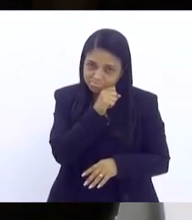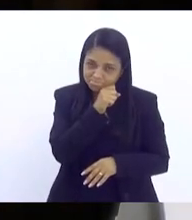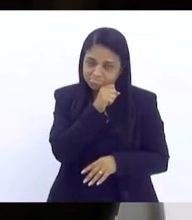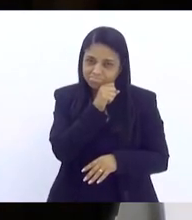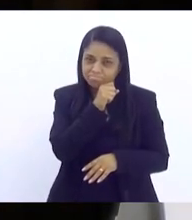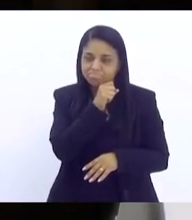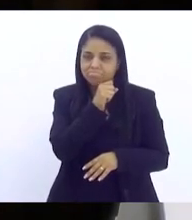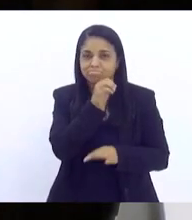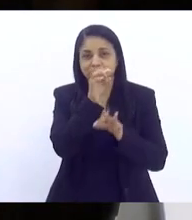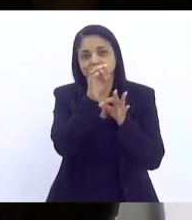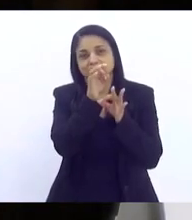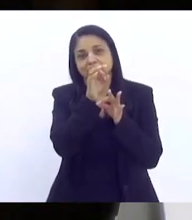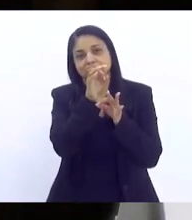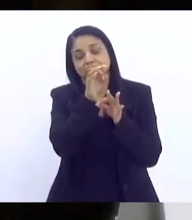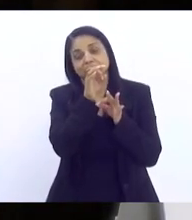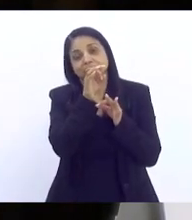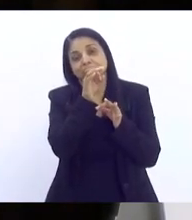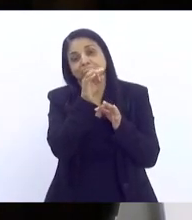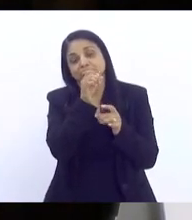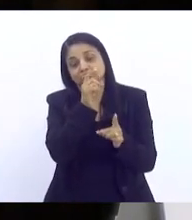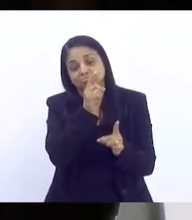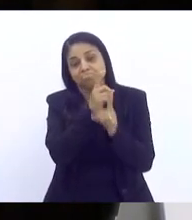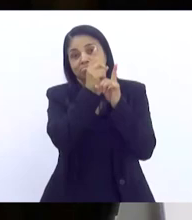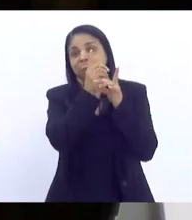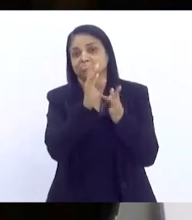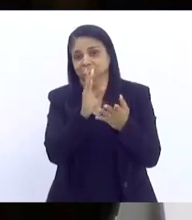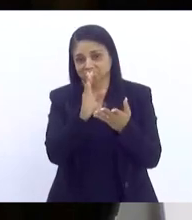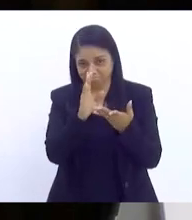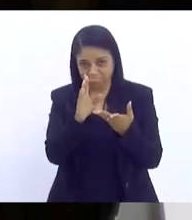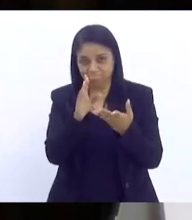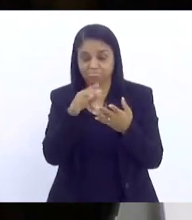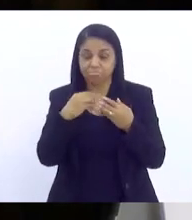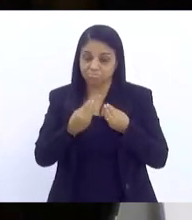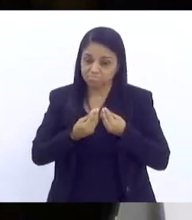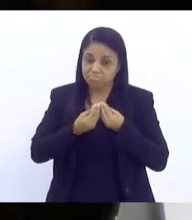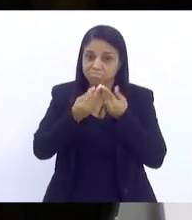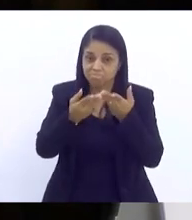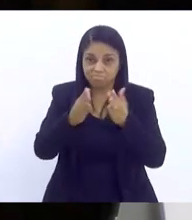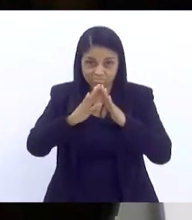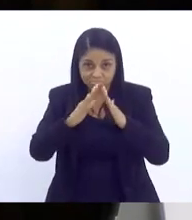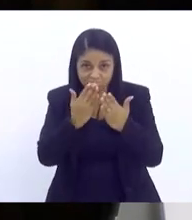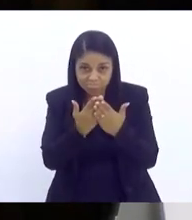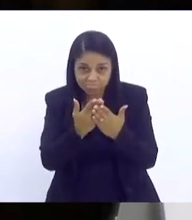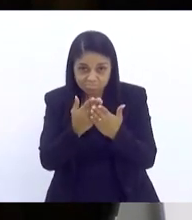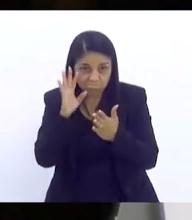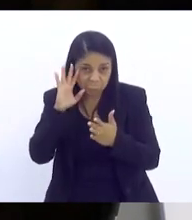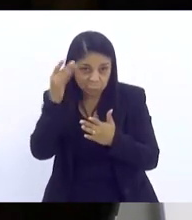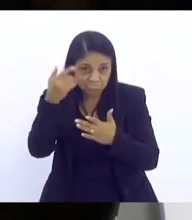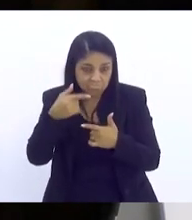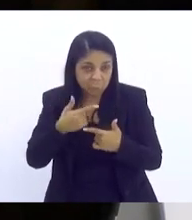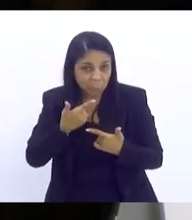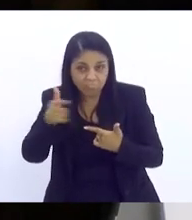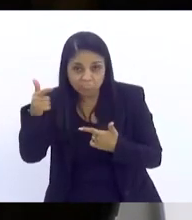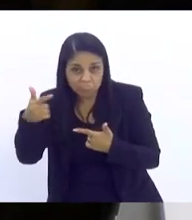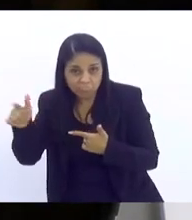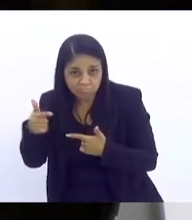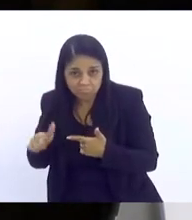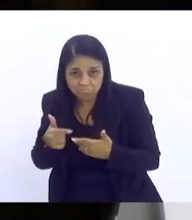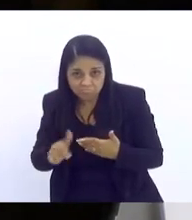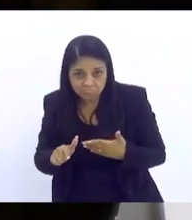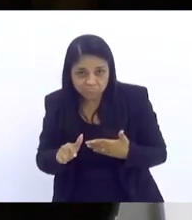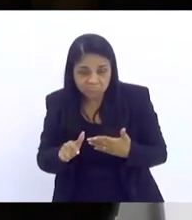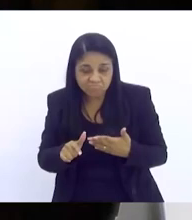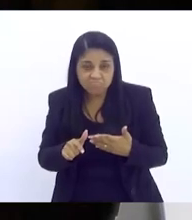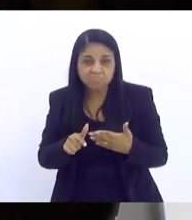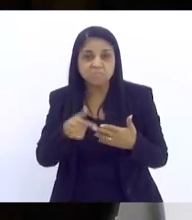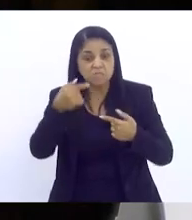concreto que ela encontra. Mas a gente tem oferecido para a escola outras soluções? A gente tem discutido com